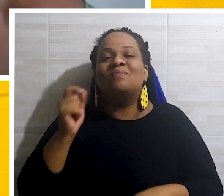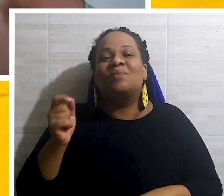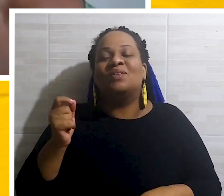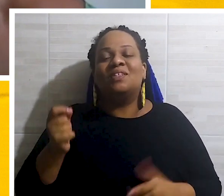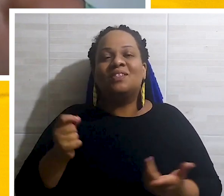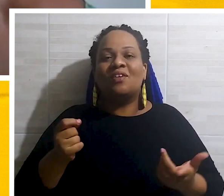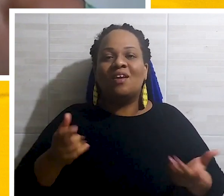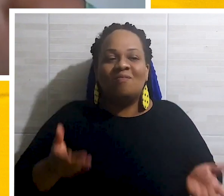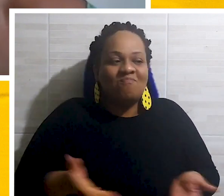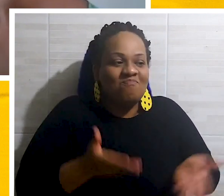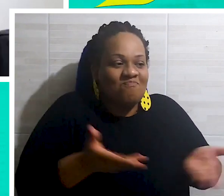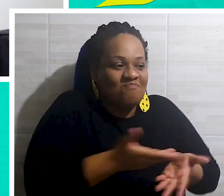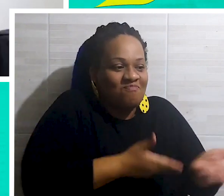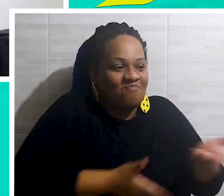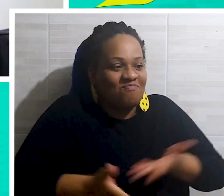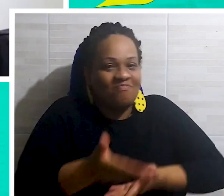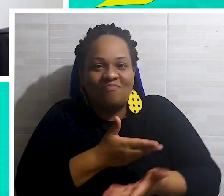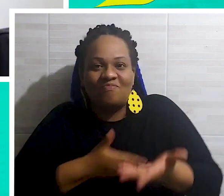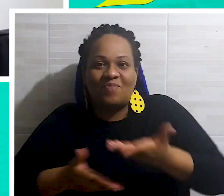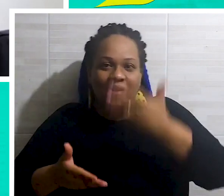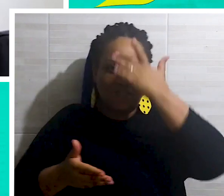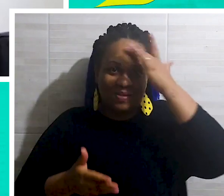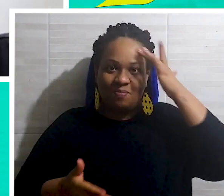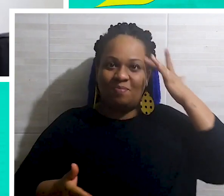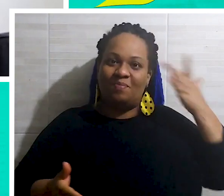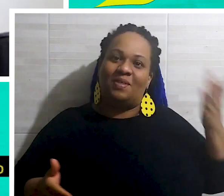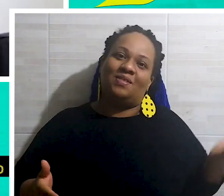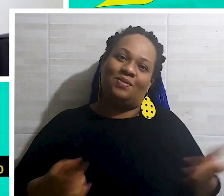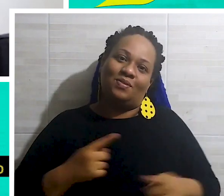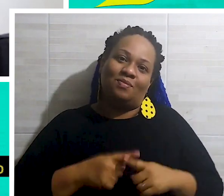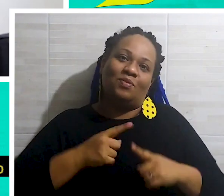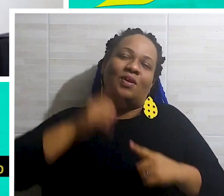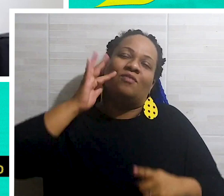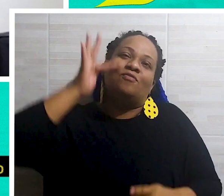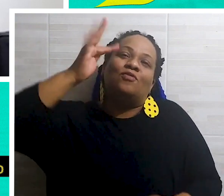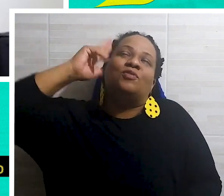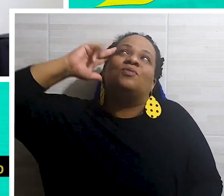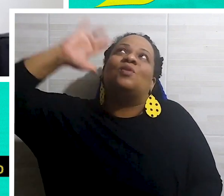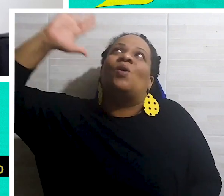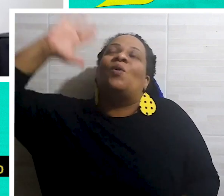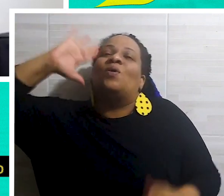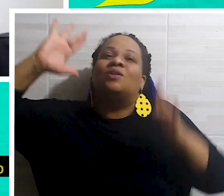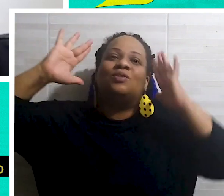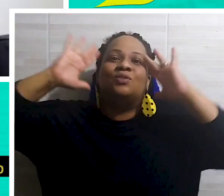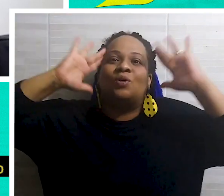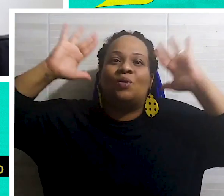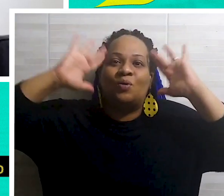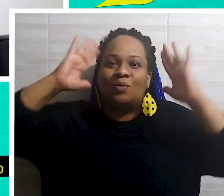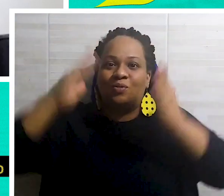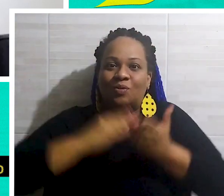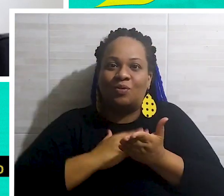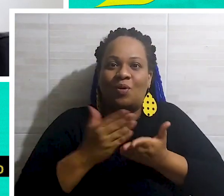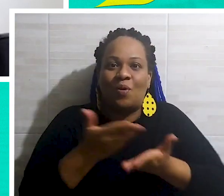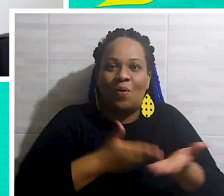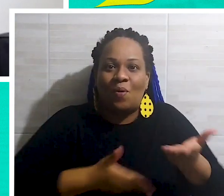importante é favorecer essa integração das pessoas, né? Porque isso gera sonhos. Então, para as pessoas com o mesmo objetivo, essa